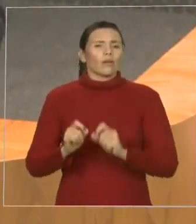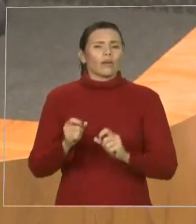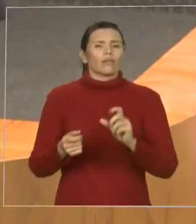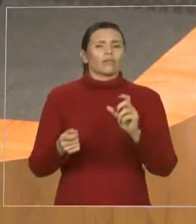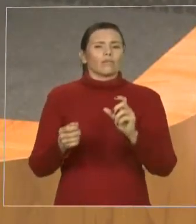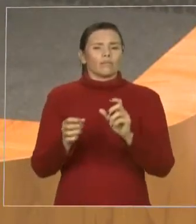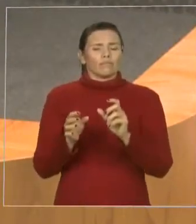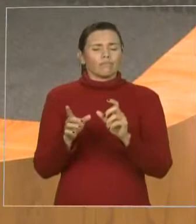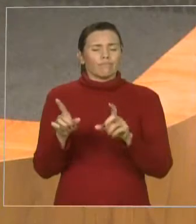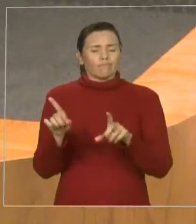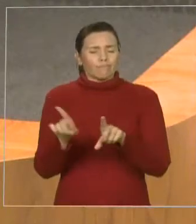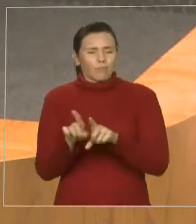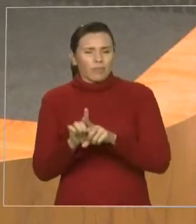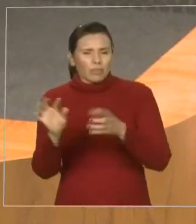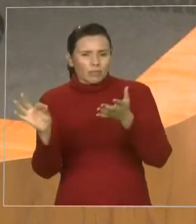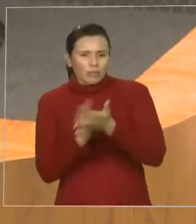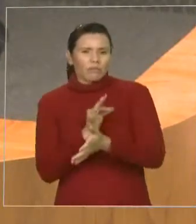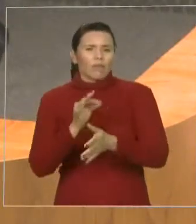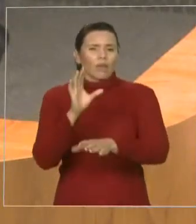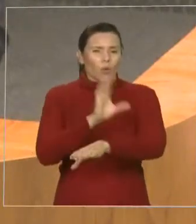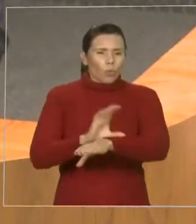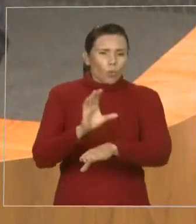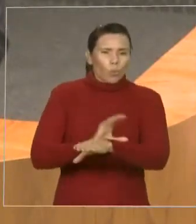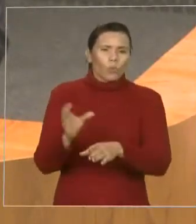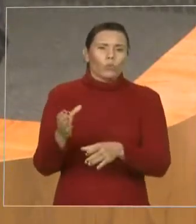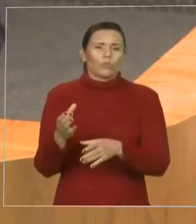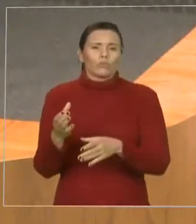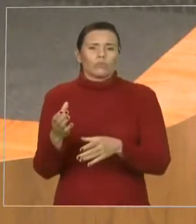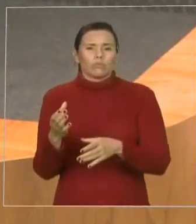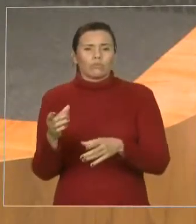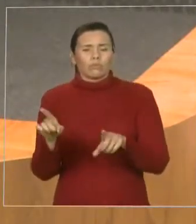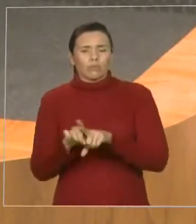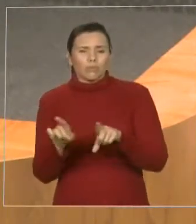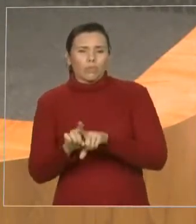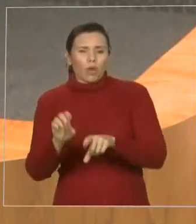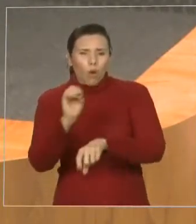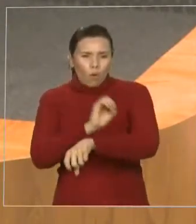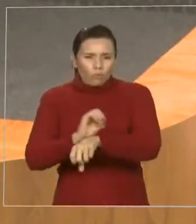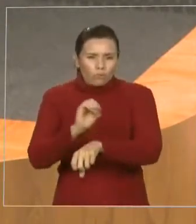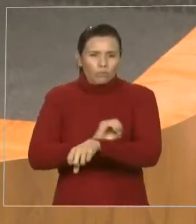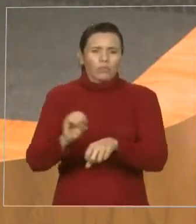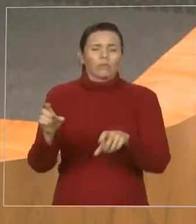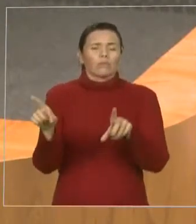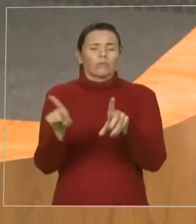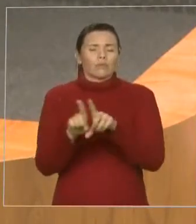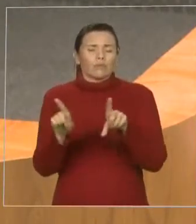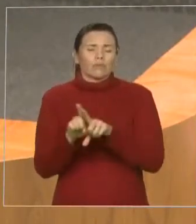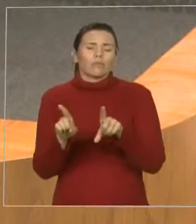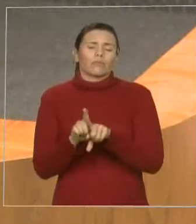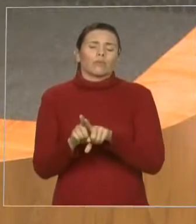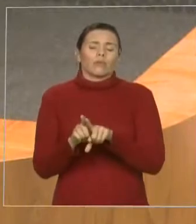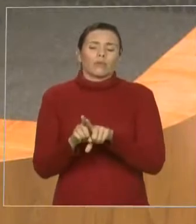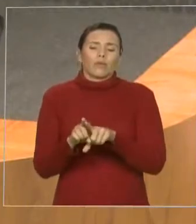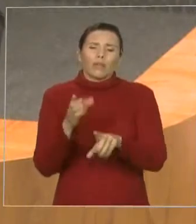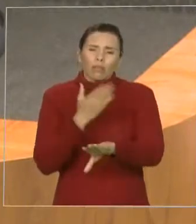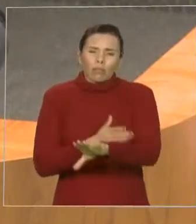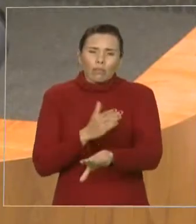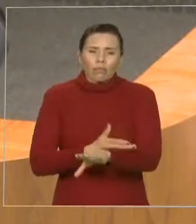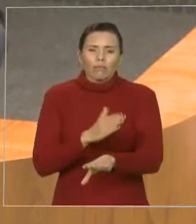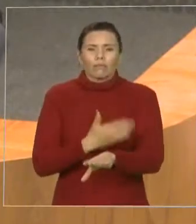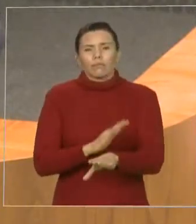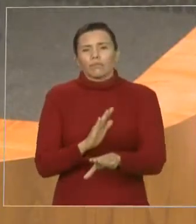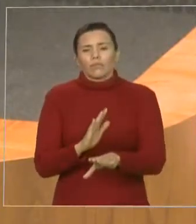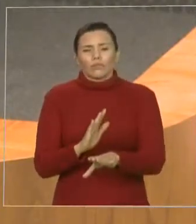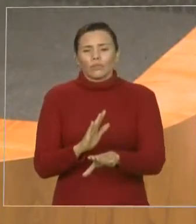mas em minicursos, em cursos e até pensando em pós-graduações ligadas